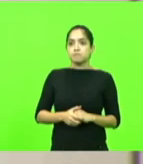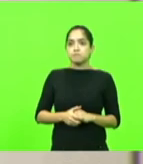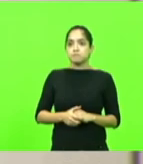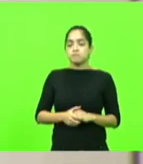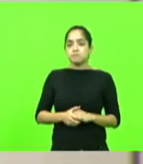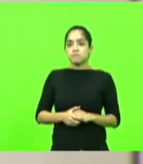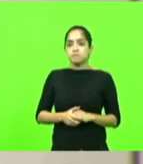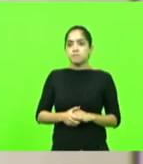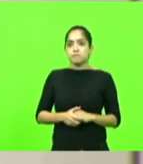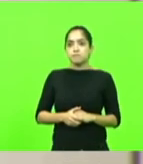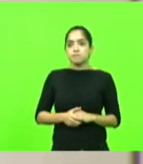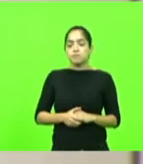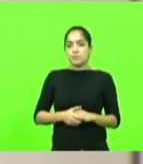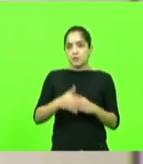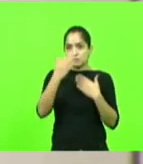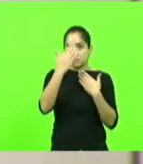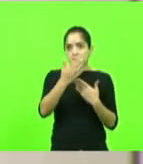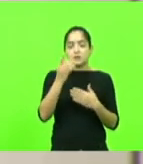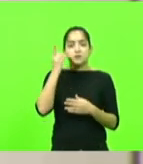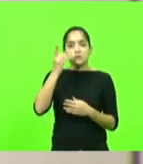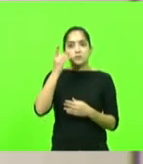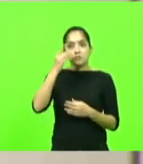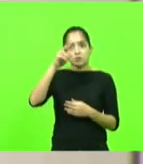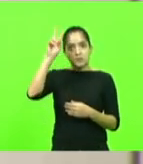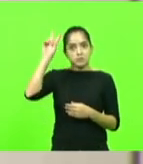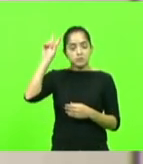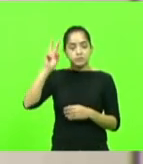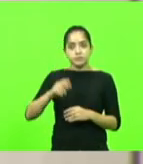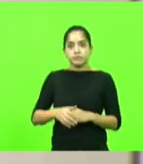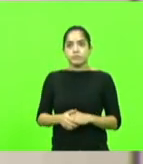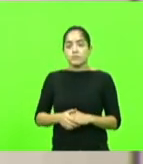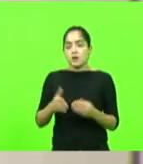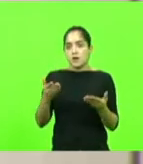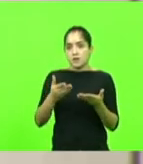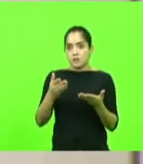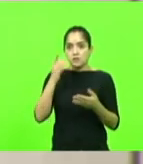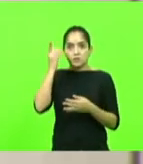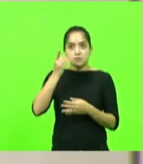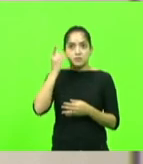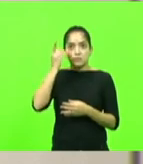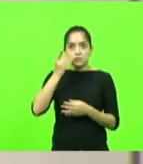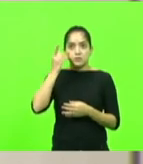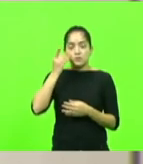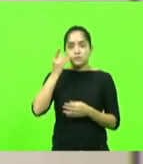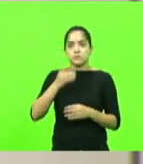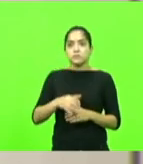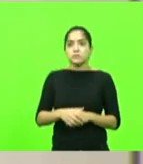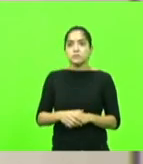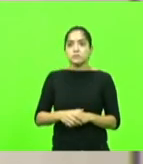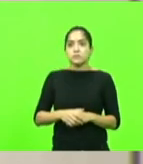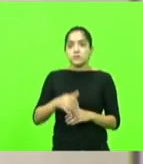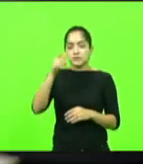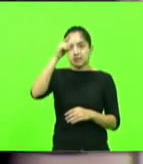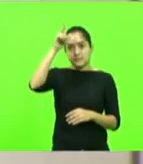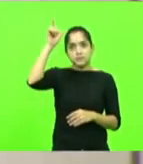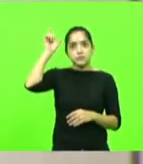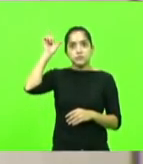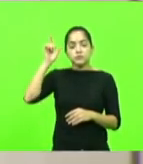Obrigado, deputado doutor Vicente Carro Preso. Próximo deputado, deputado Sargento Lima.